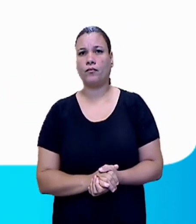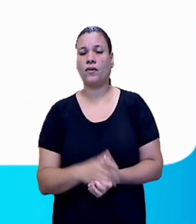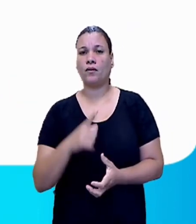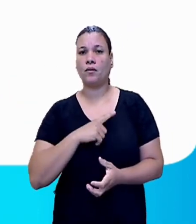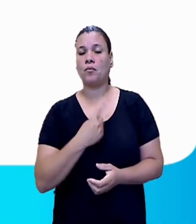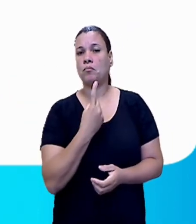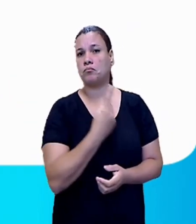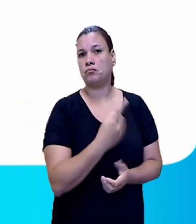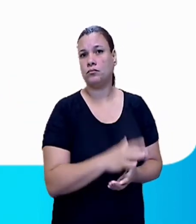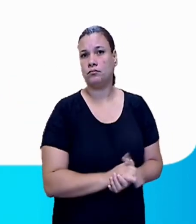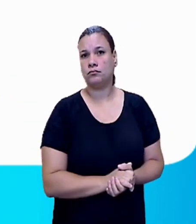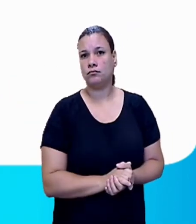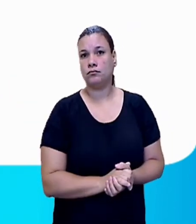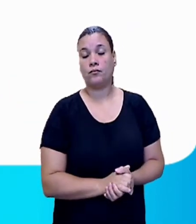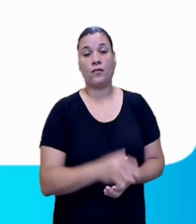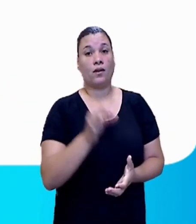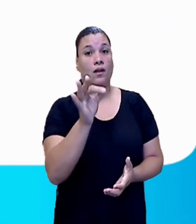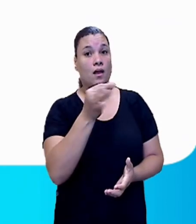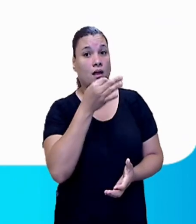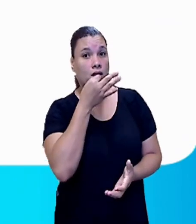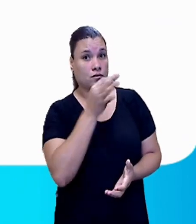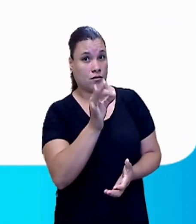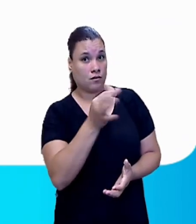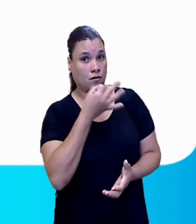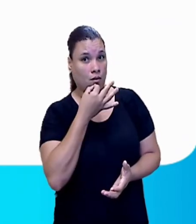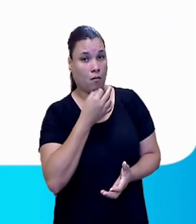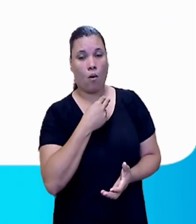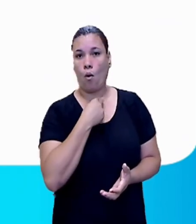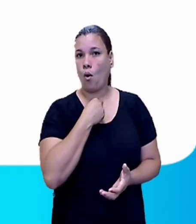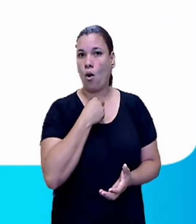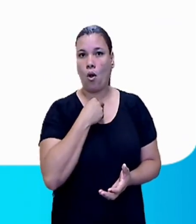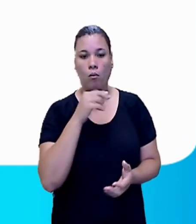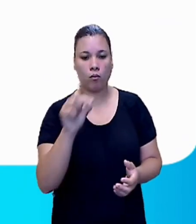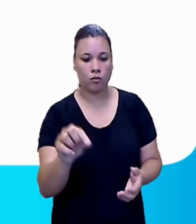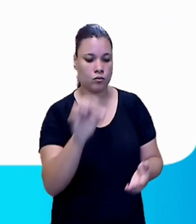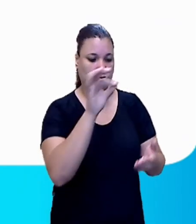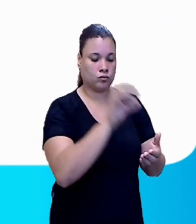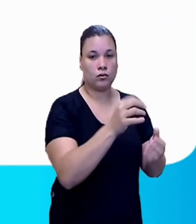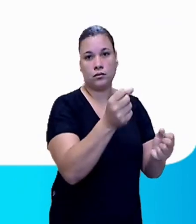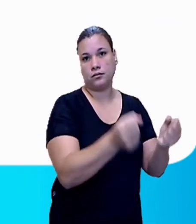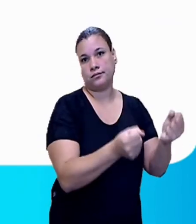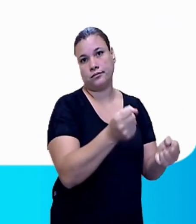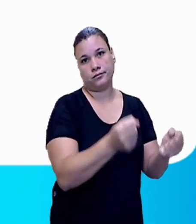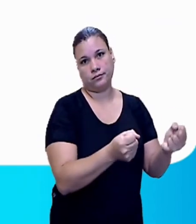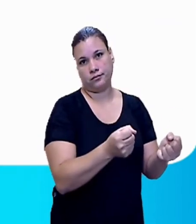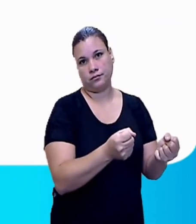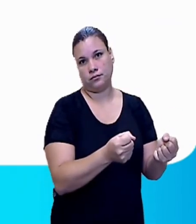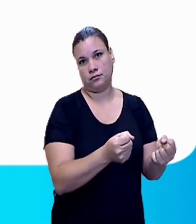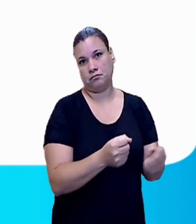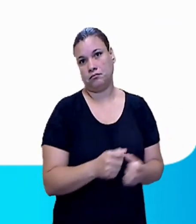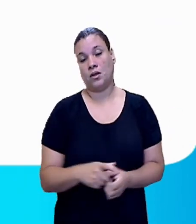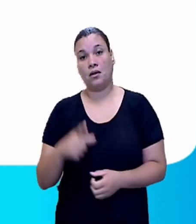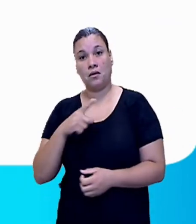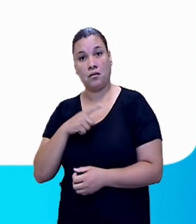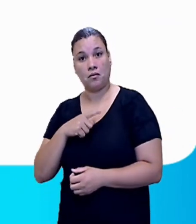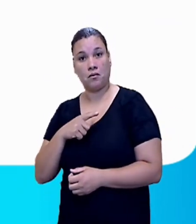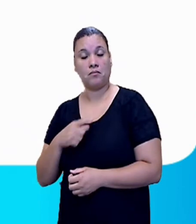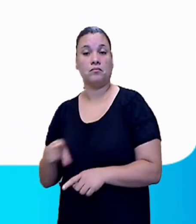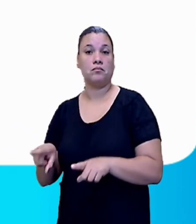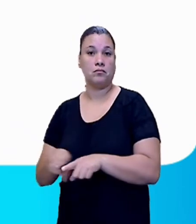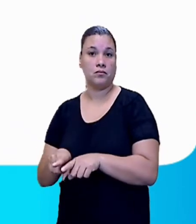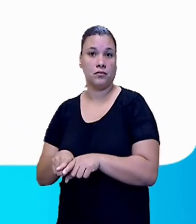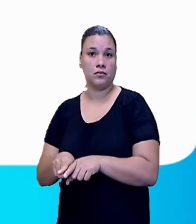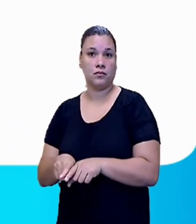Não ponha os medicamentos no volante. Já o próximo é de um creme dental, né,